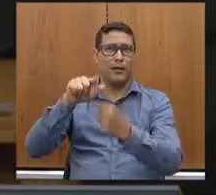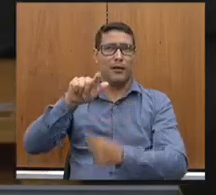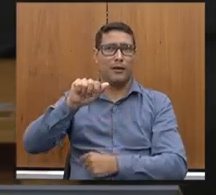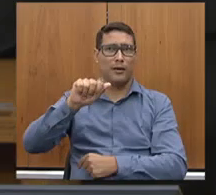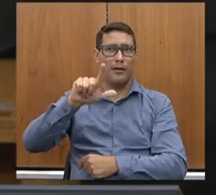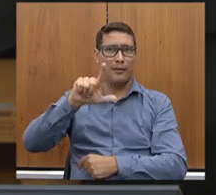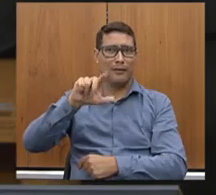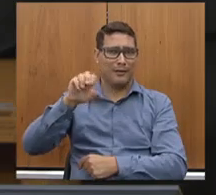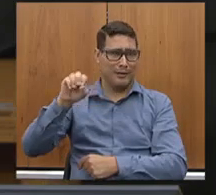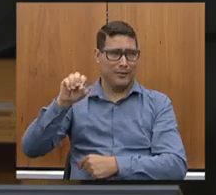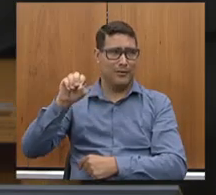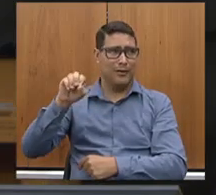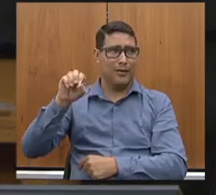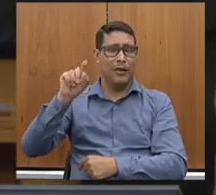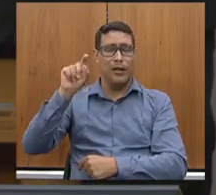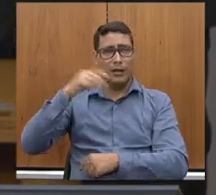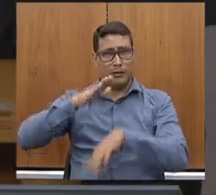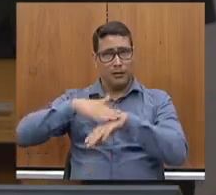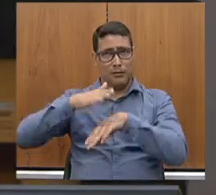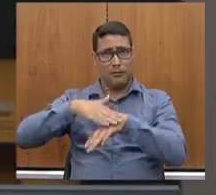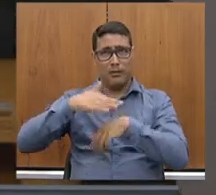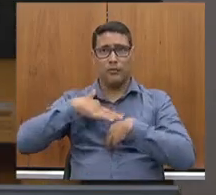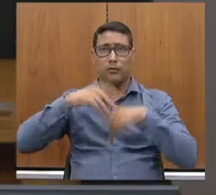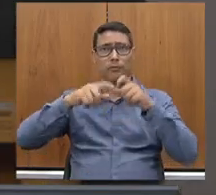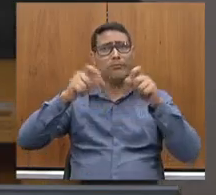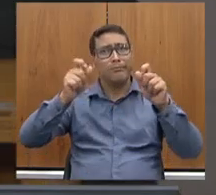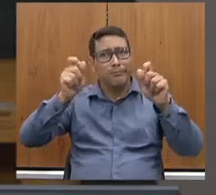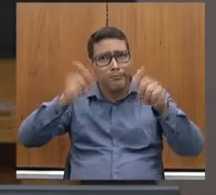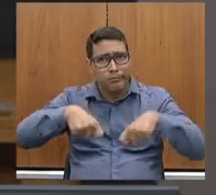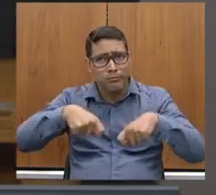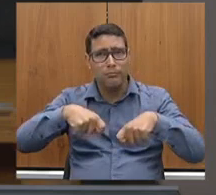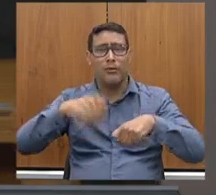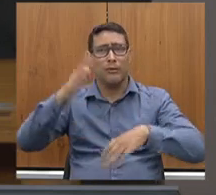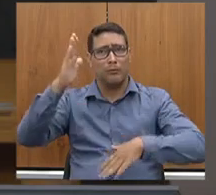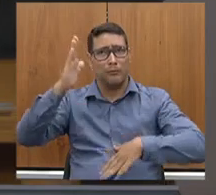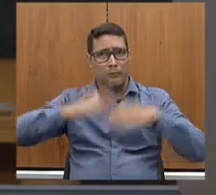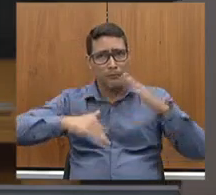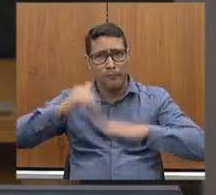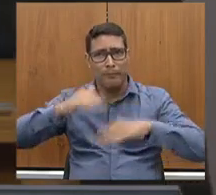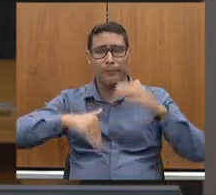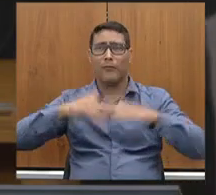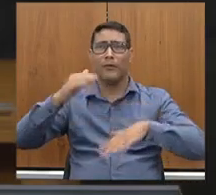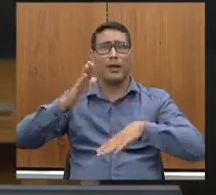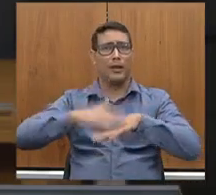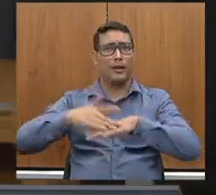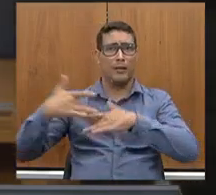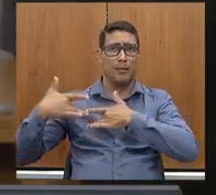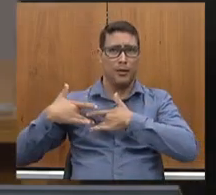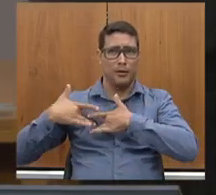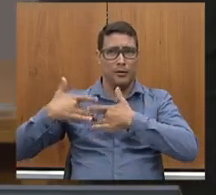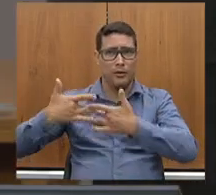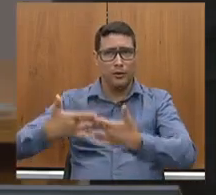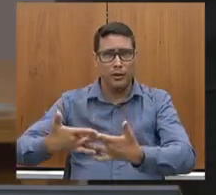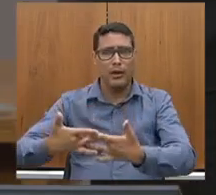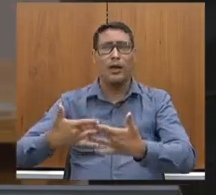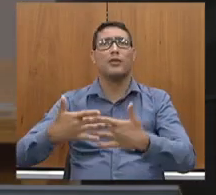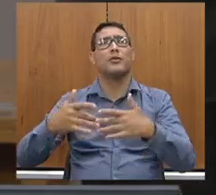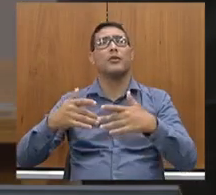mas que, dada a sua competência e generosidade e gentileza,